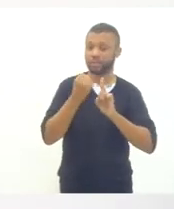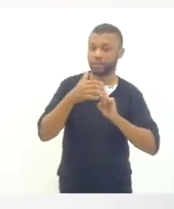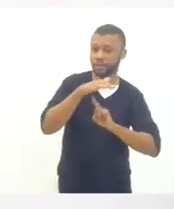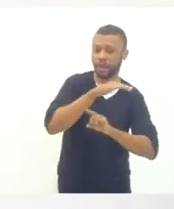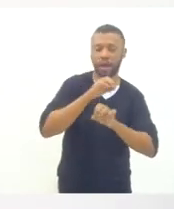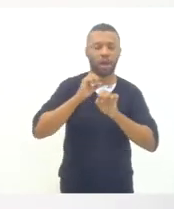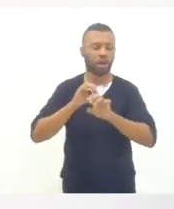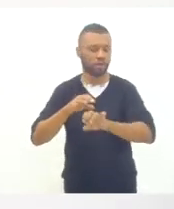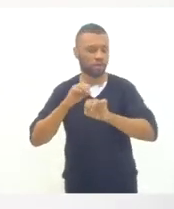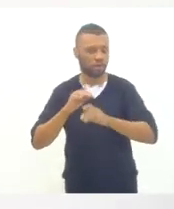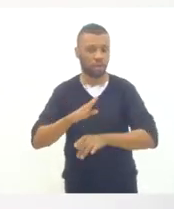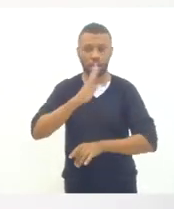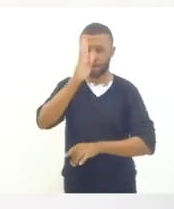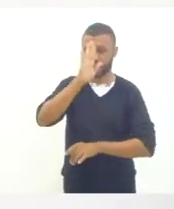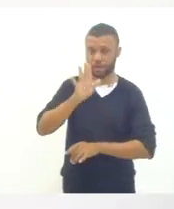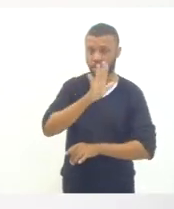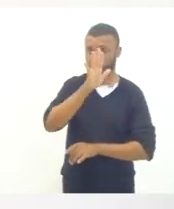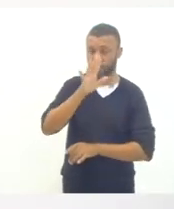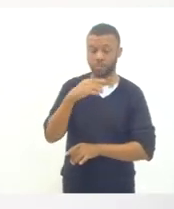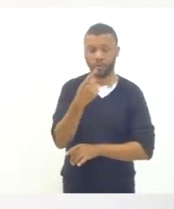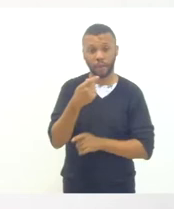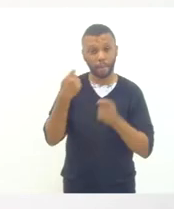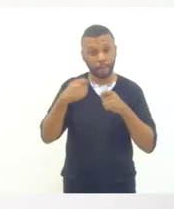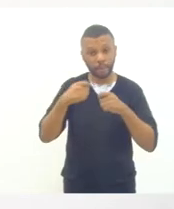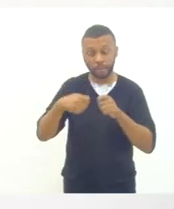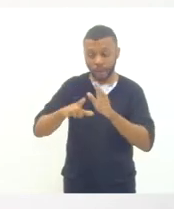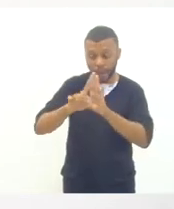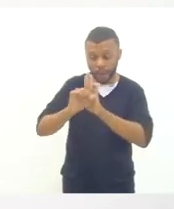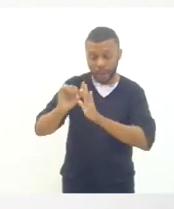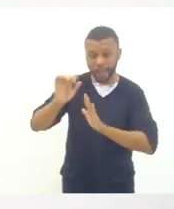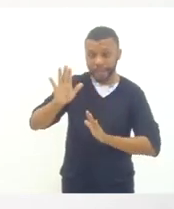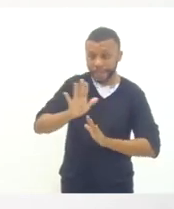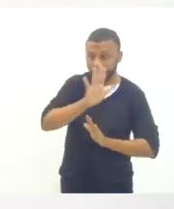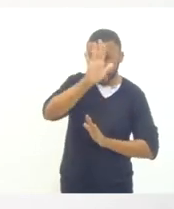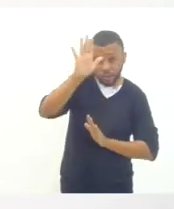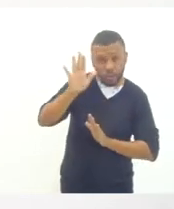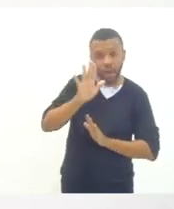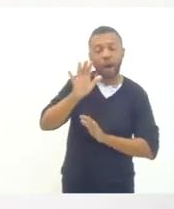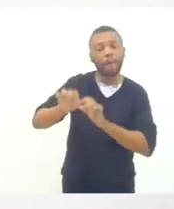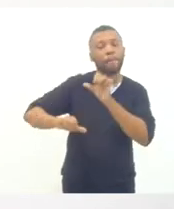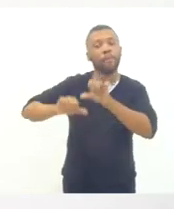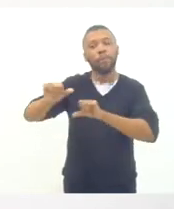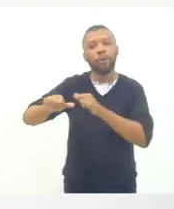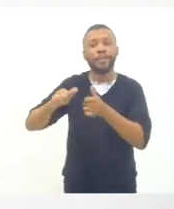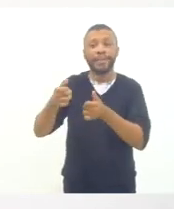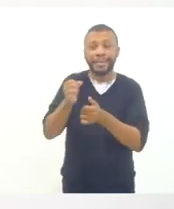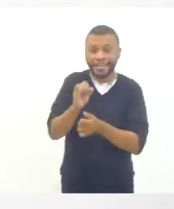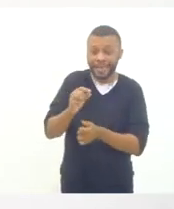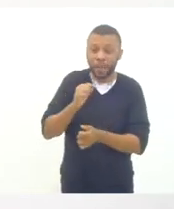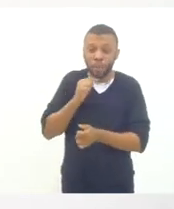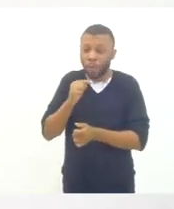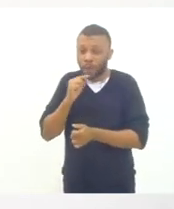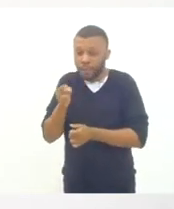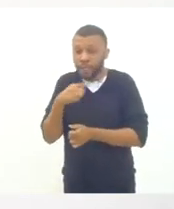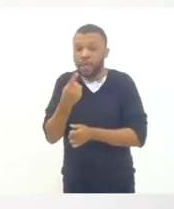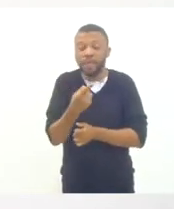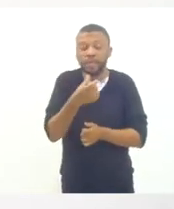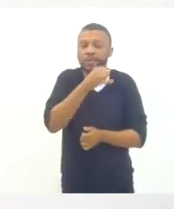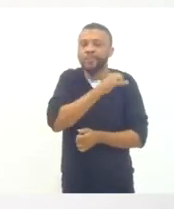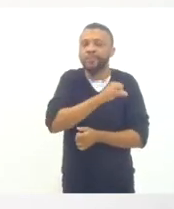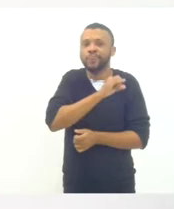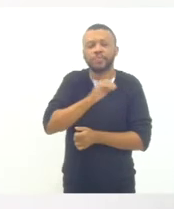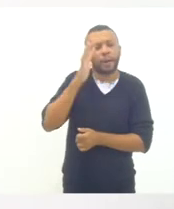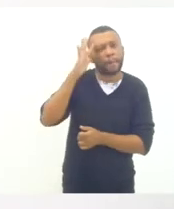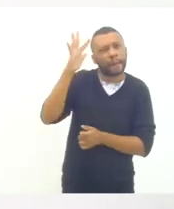fazer essa discussão se não houver mudança na legislação nacional a gente quer que aqui no Rio de Janeiro a gente pense mudanças no ensino